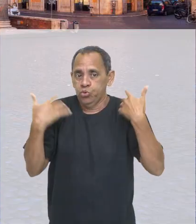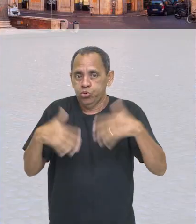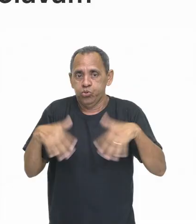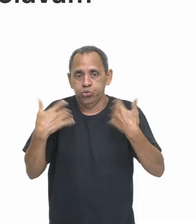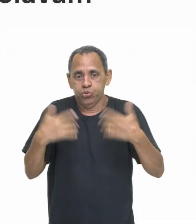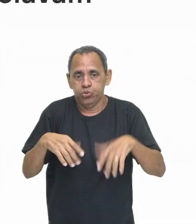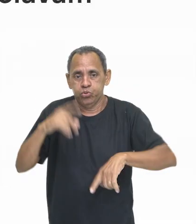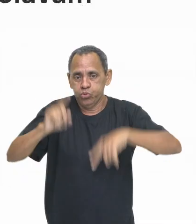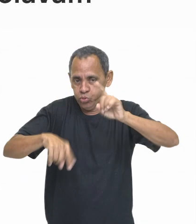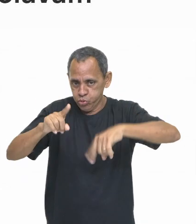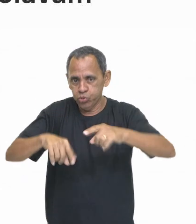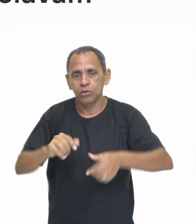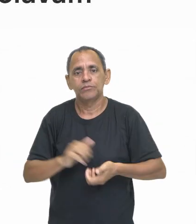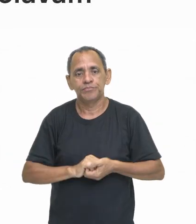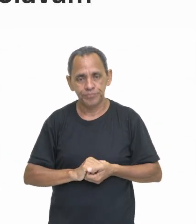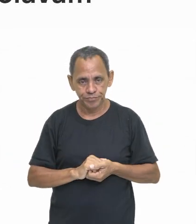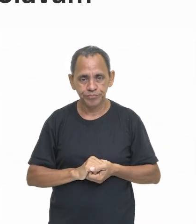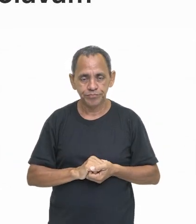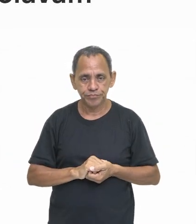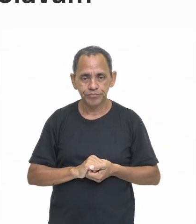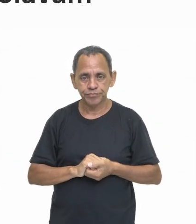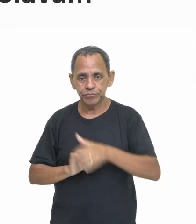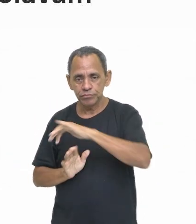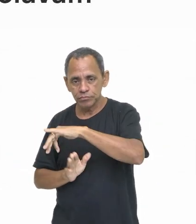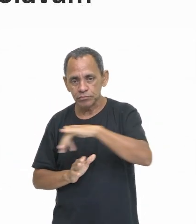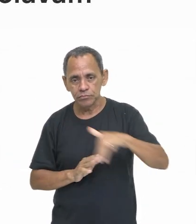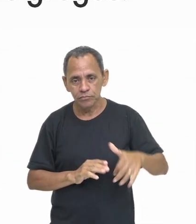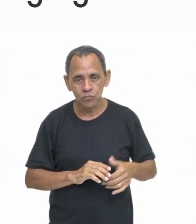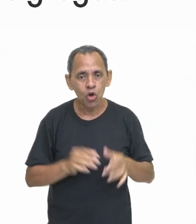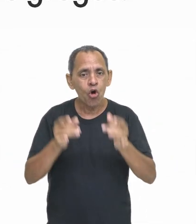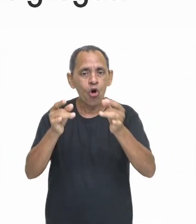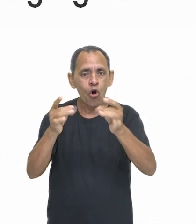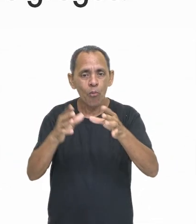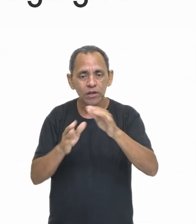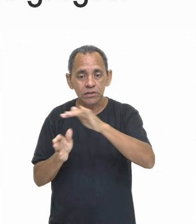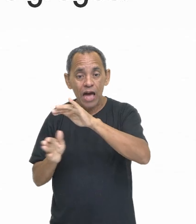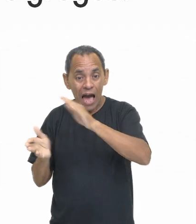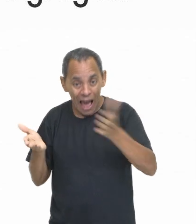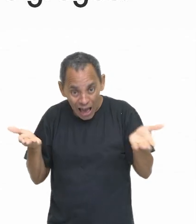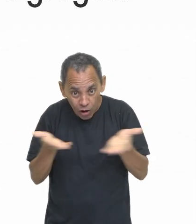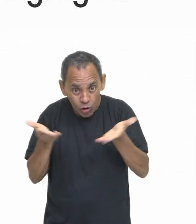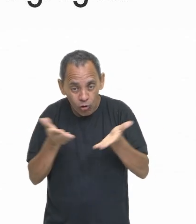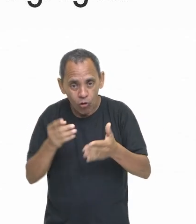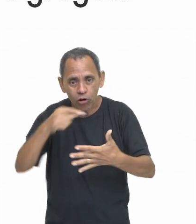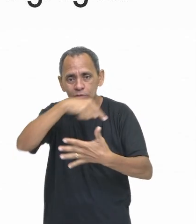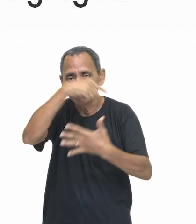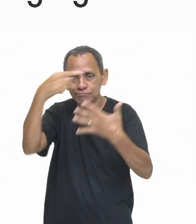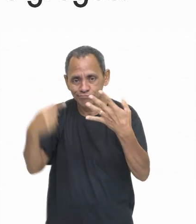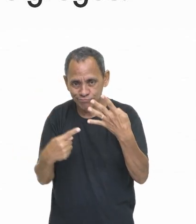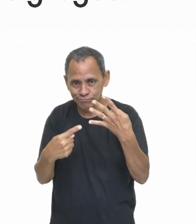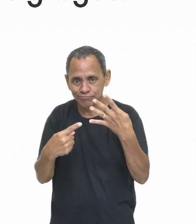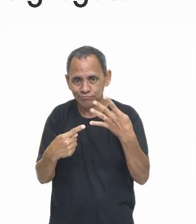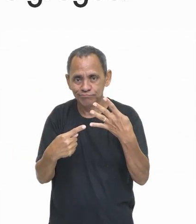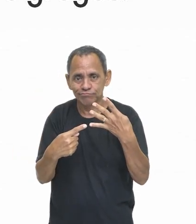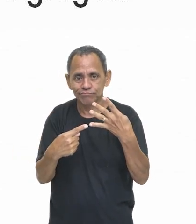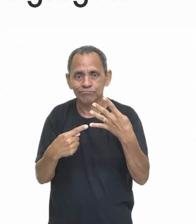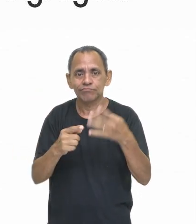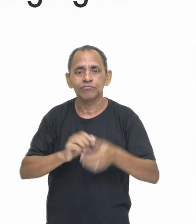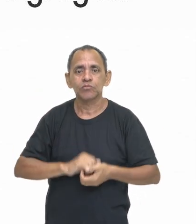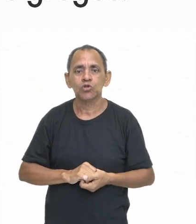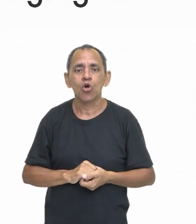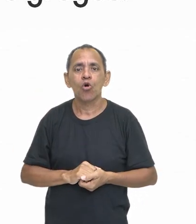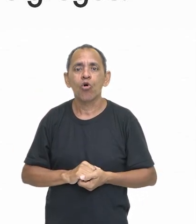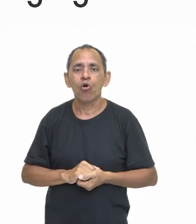vamos lá. Continuando, depois do comércio, nós vamos verificar mais uma questão aqui, né? Então, vamos lá. Os portos de Roma,